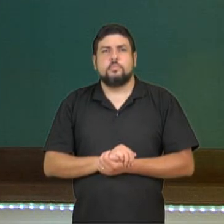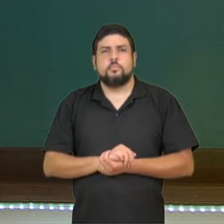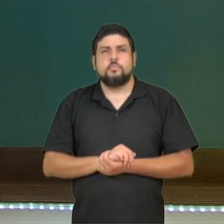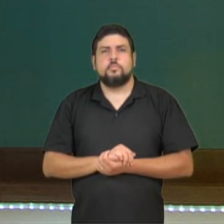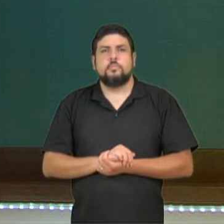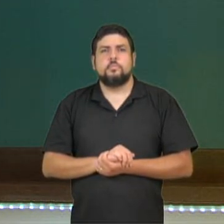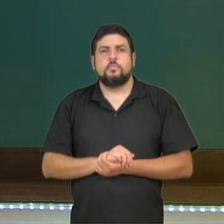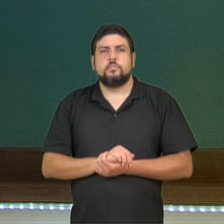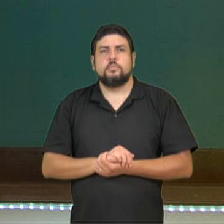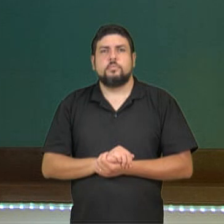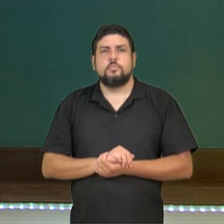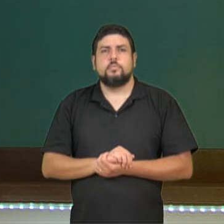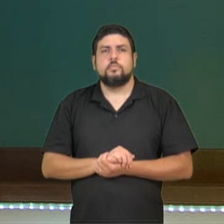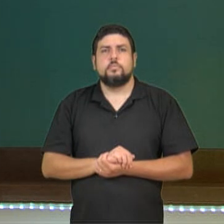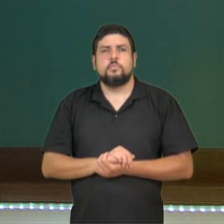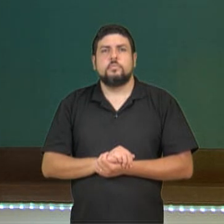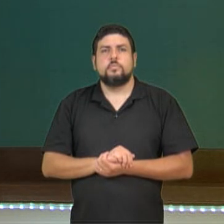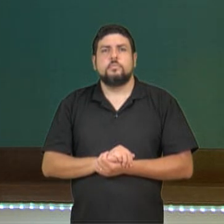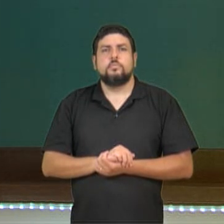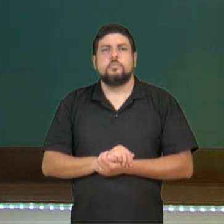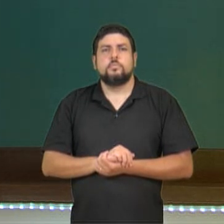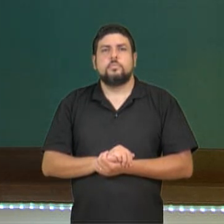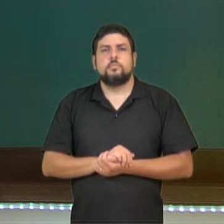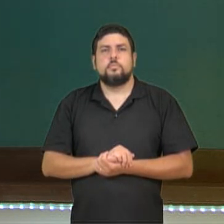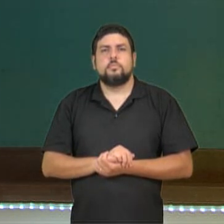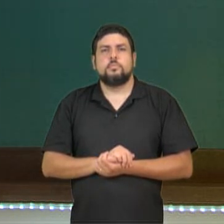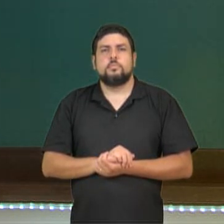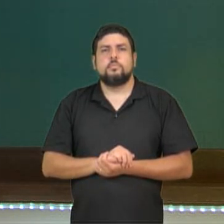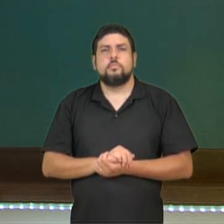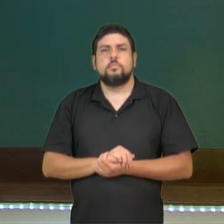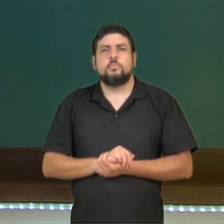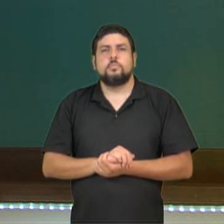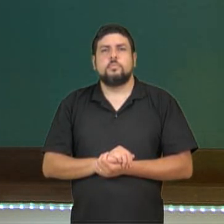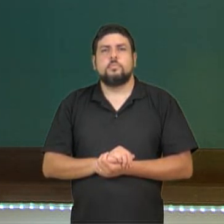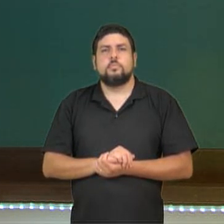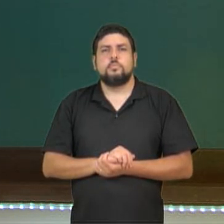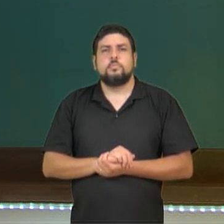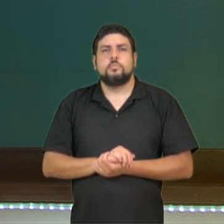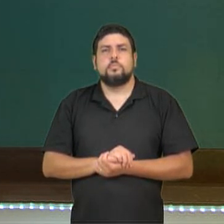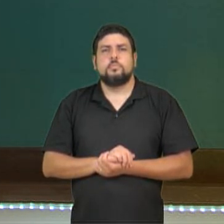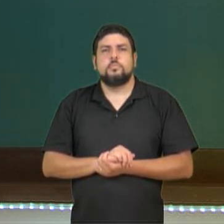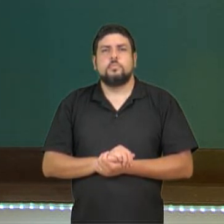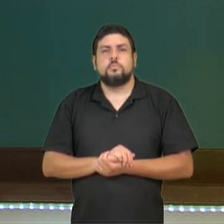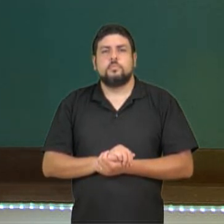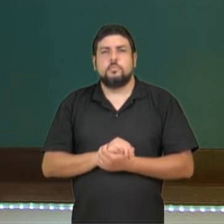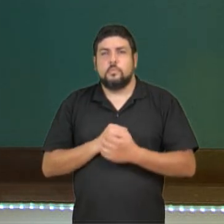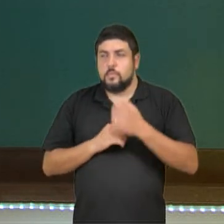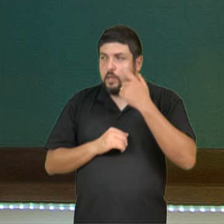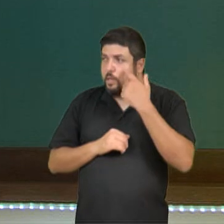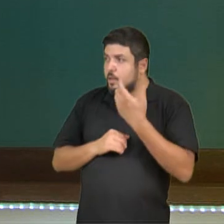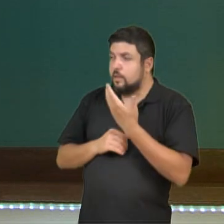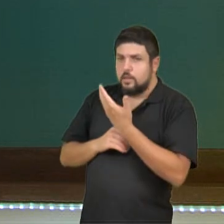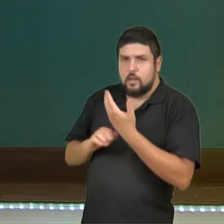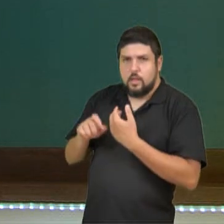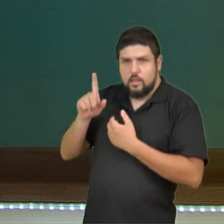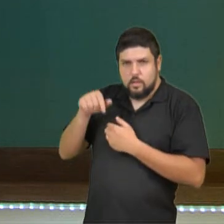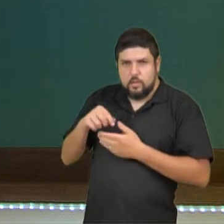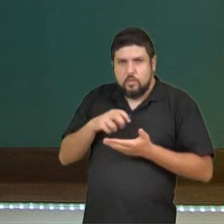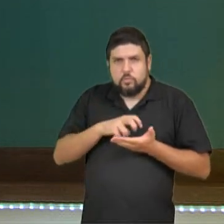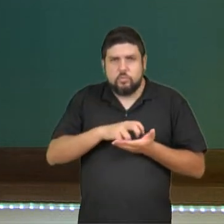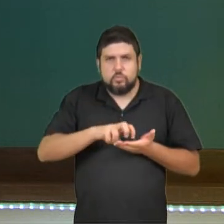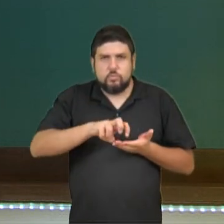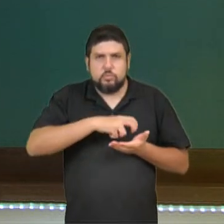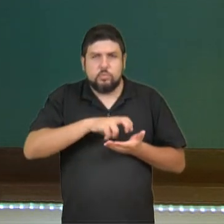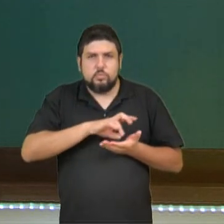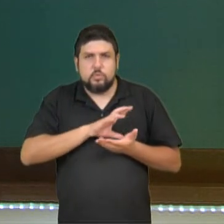starkboard, o hoverboard, o lexus hoverboard e o electric off-road. Esses aqui são as tecnologias, é o